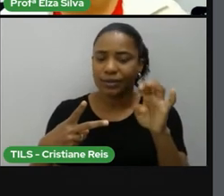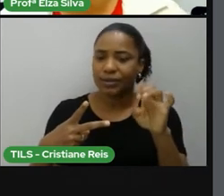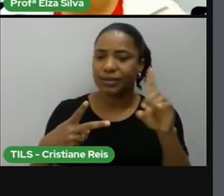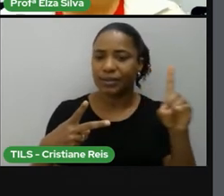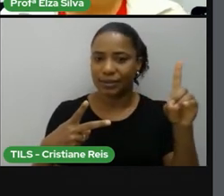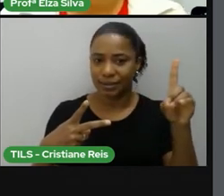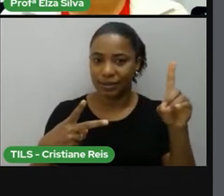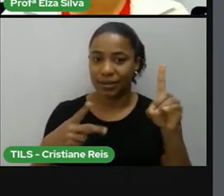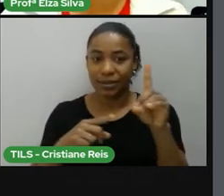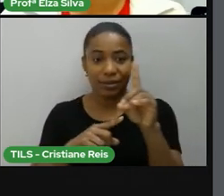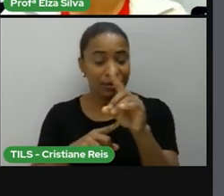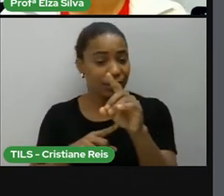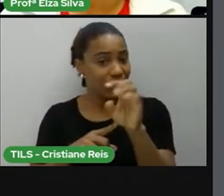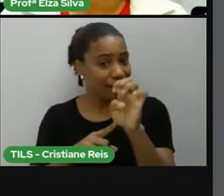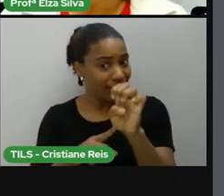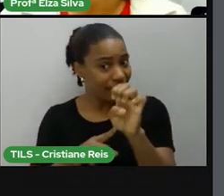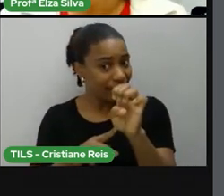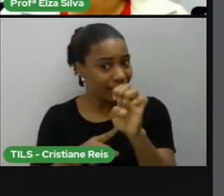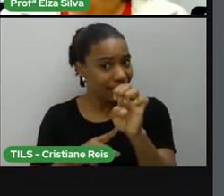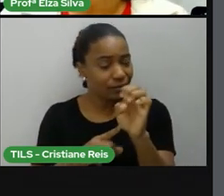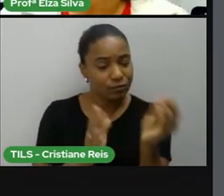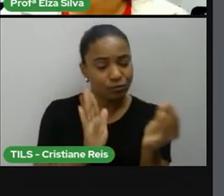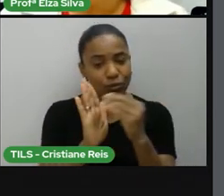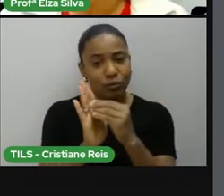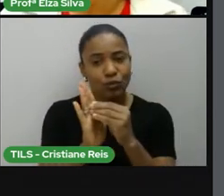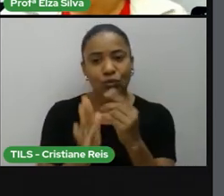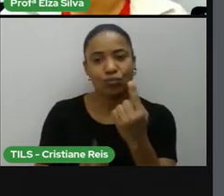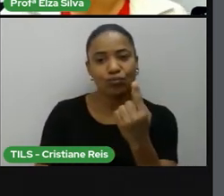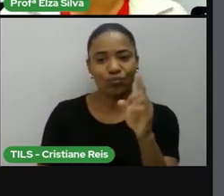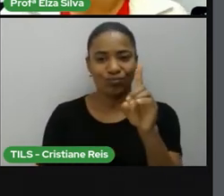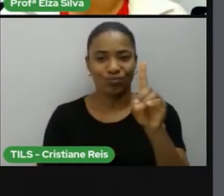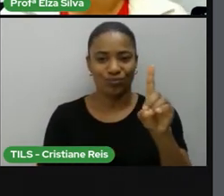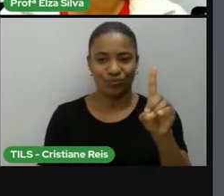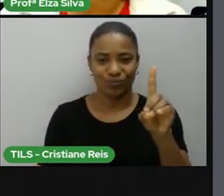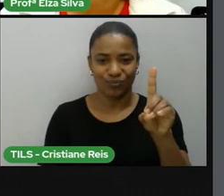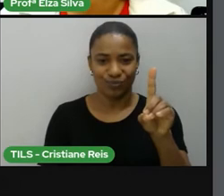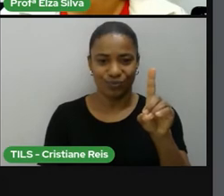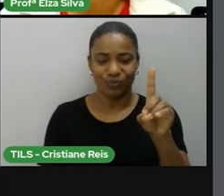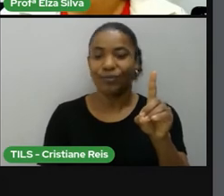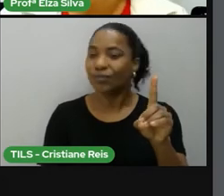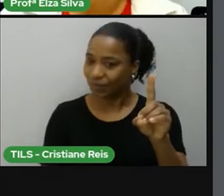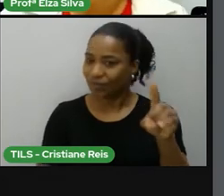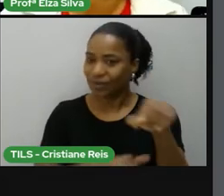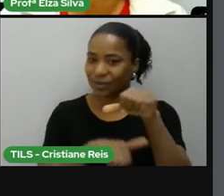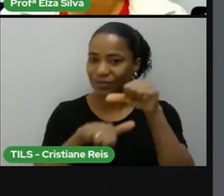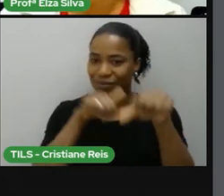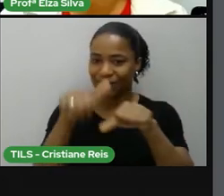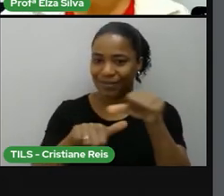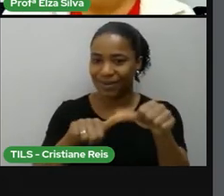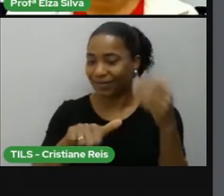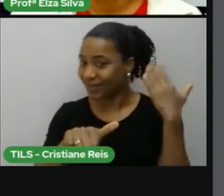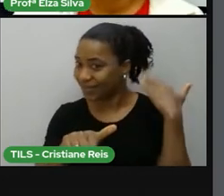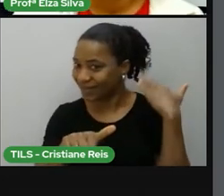por isso, eu apenas acrescentei o de, para formar o passado deste verbo. Ok?